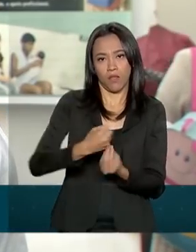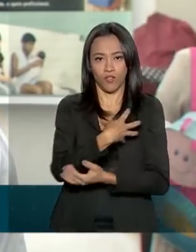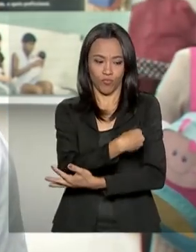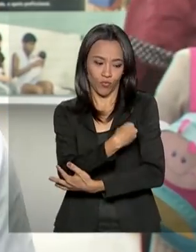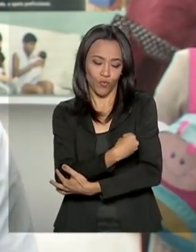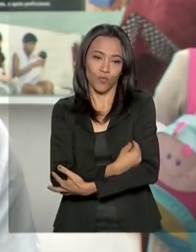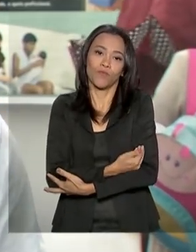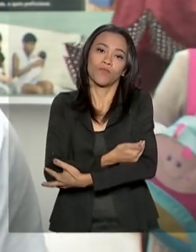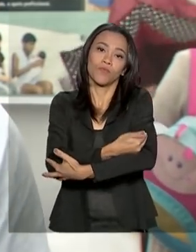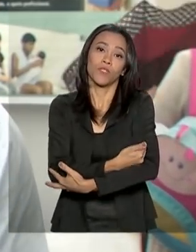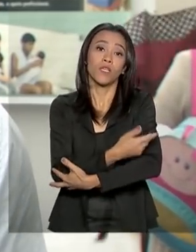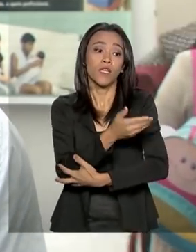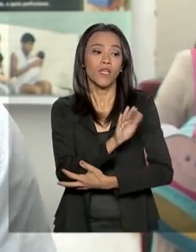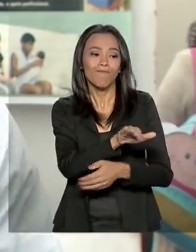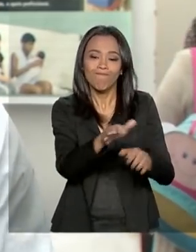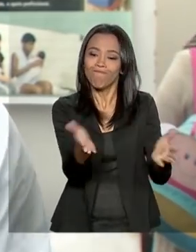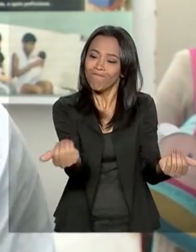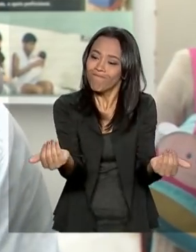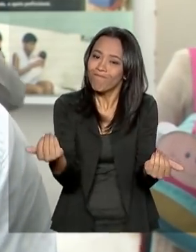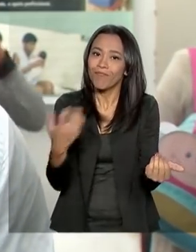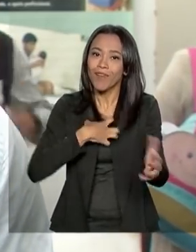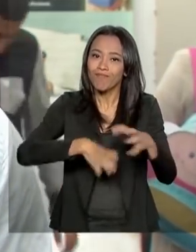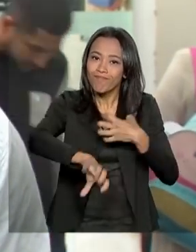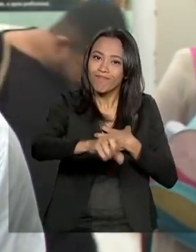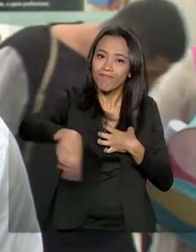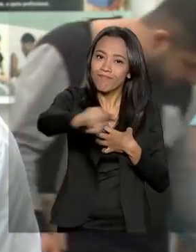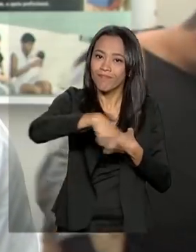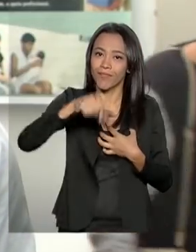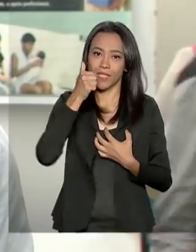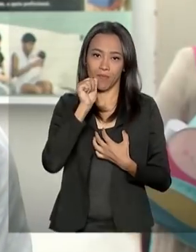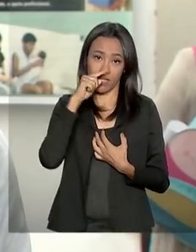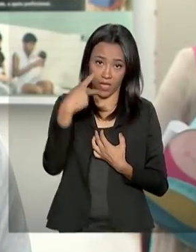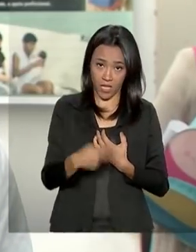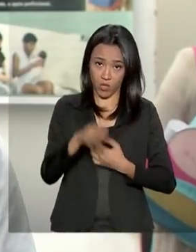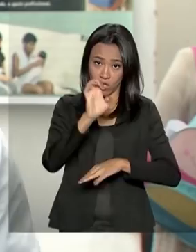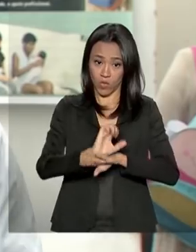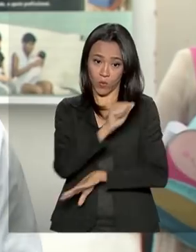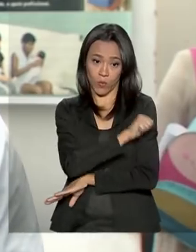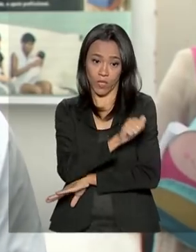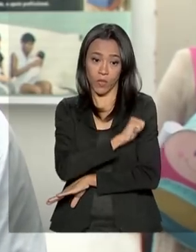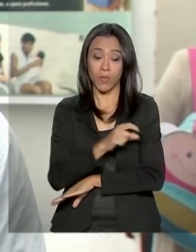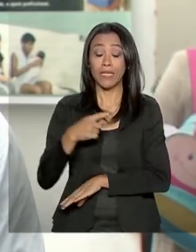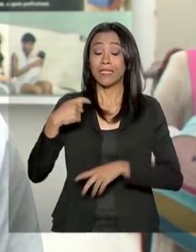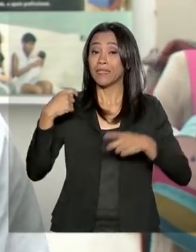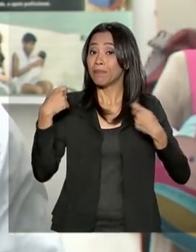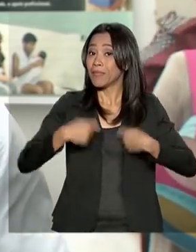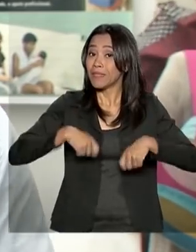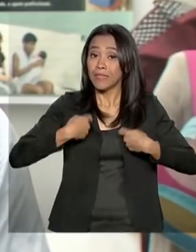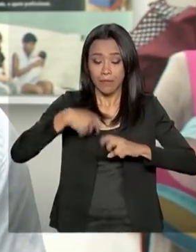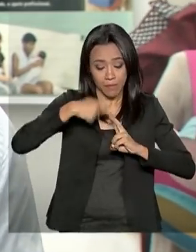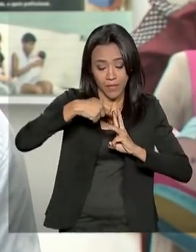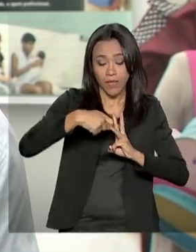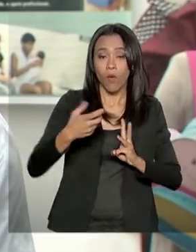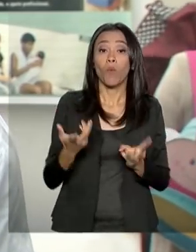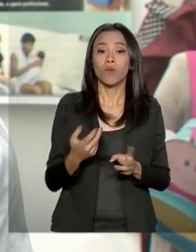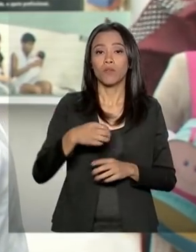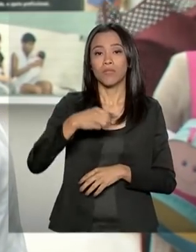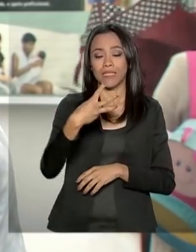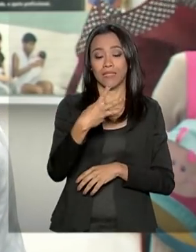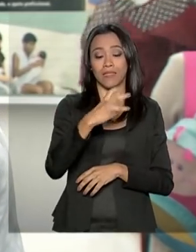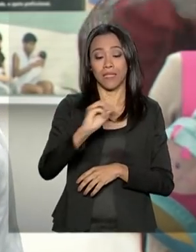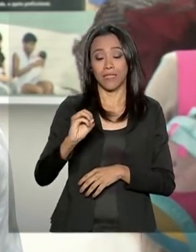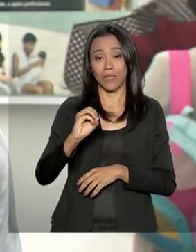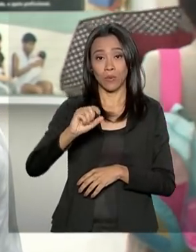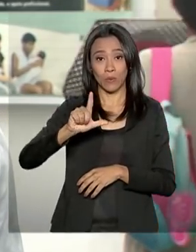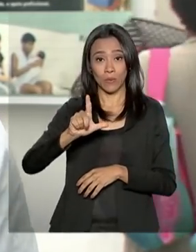solidariedade de outras lactantes. Só que no Rio de Janeiro, o Instituto Fernandes Figueira tem uma necessidade mensal de 300 litros. O